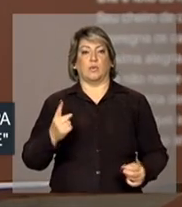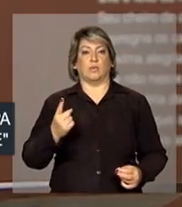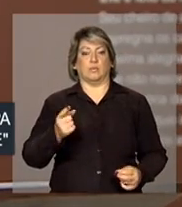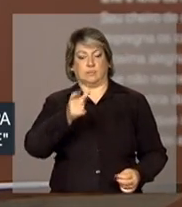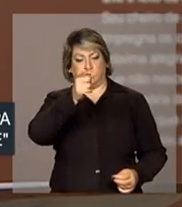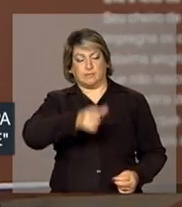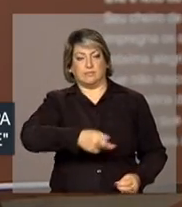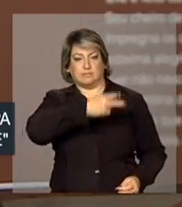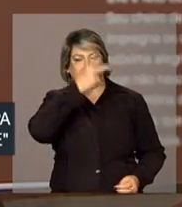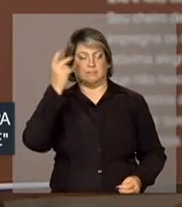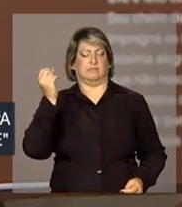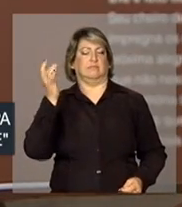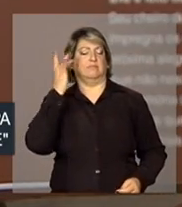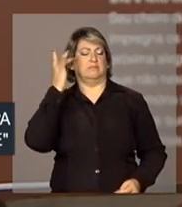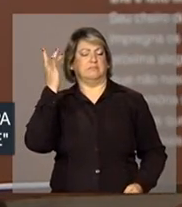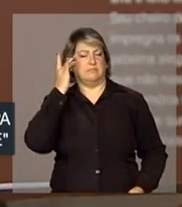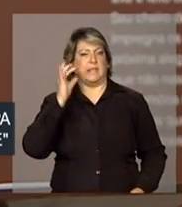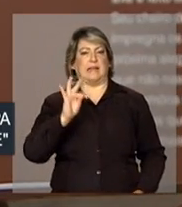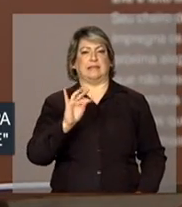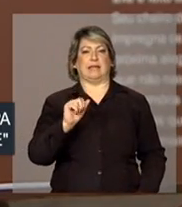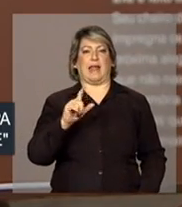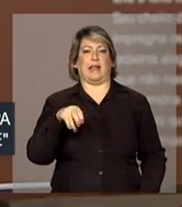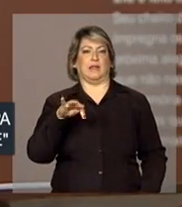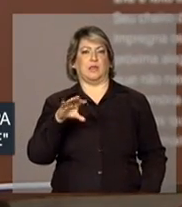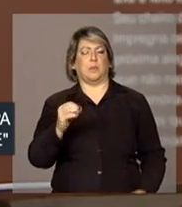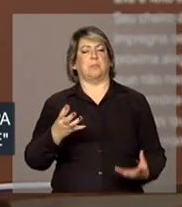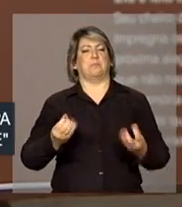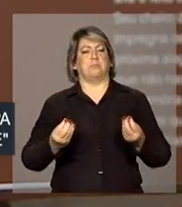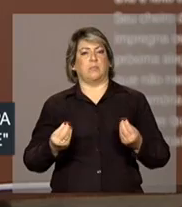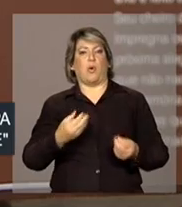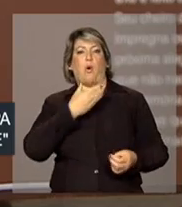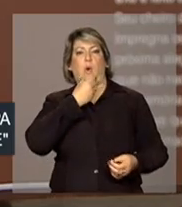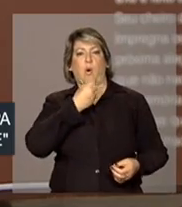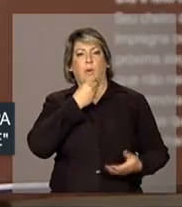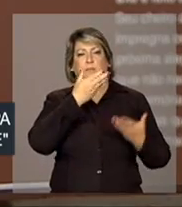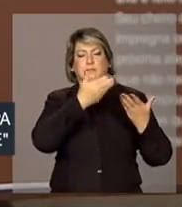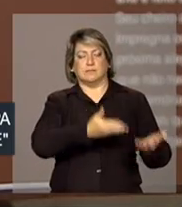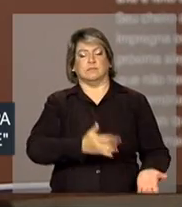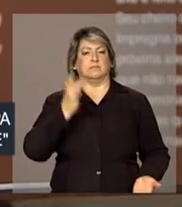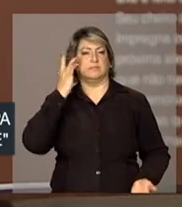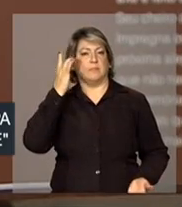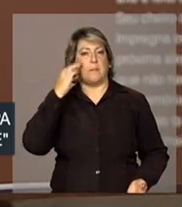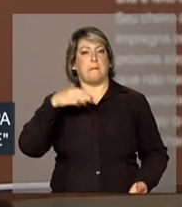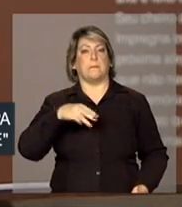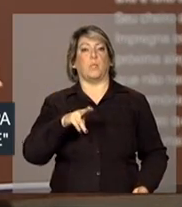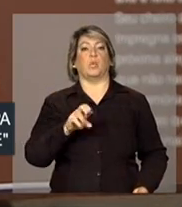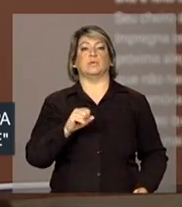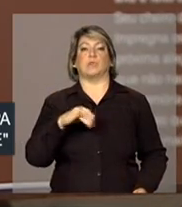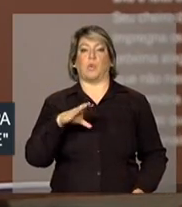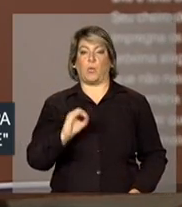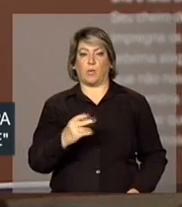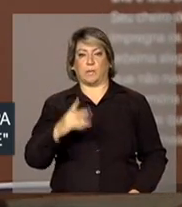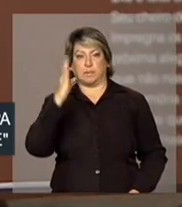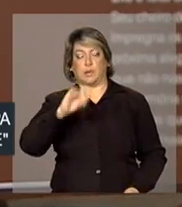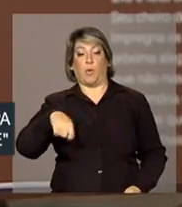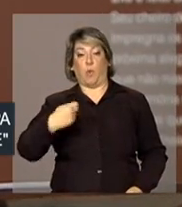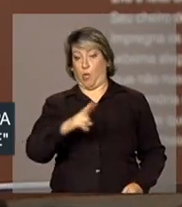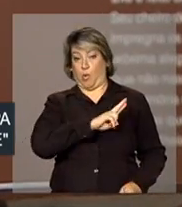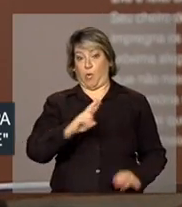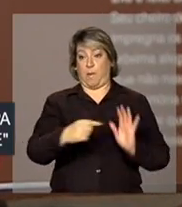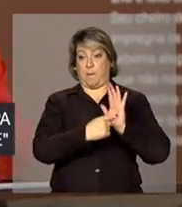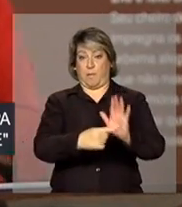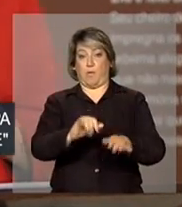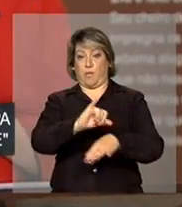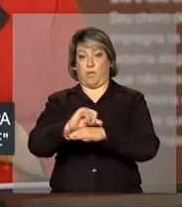um excepcional músico brasileiro. Uma exposição que se chama O Olhar que Houve.